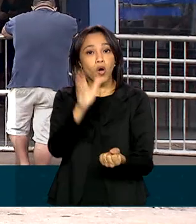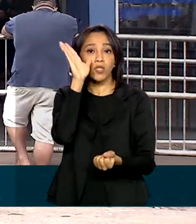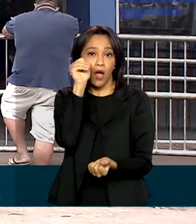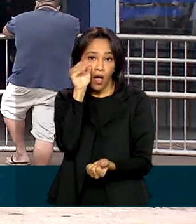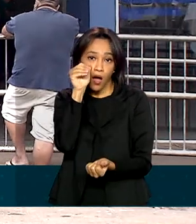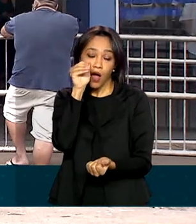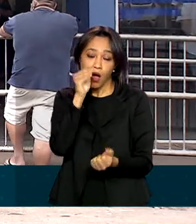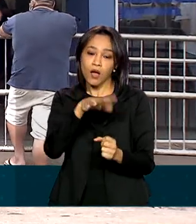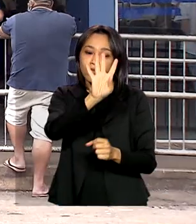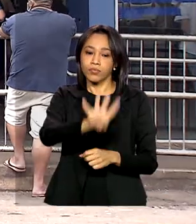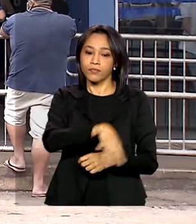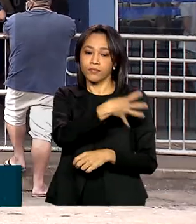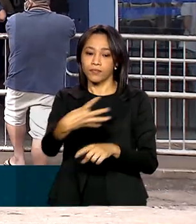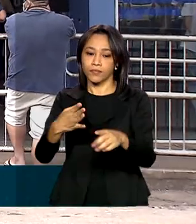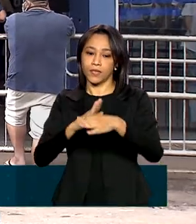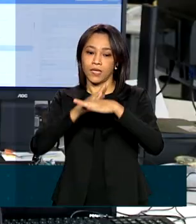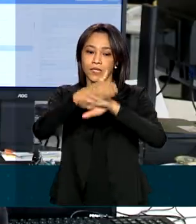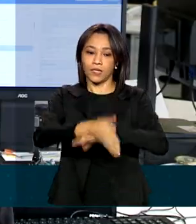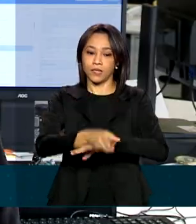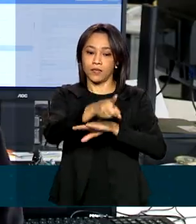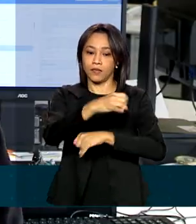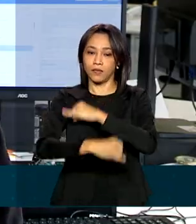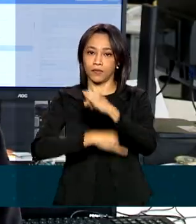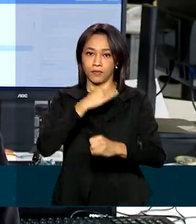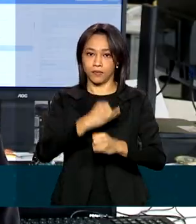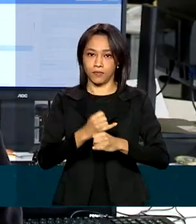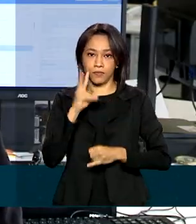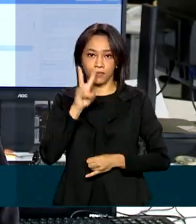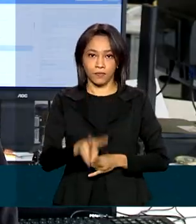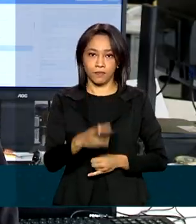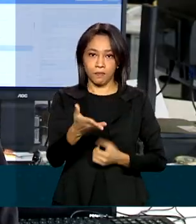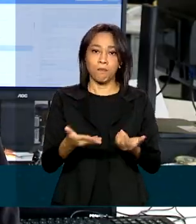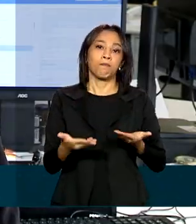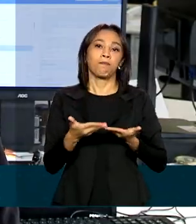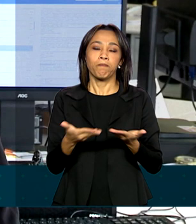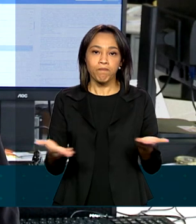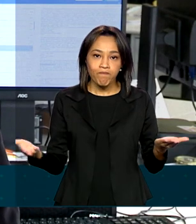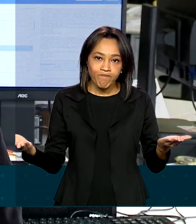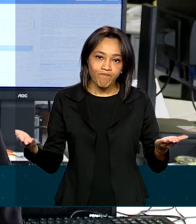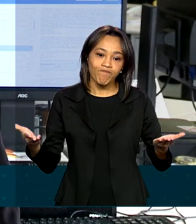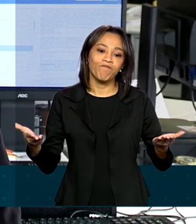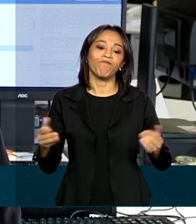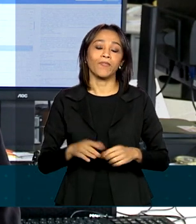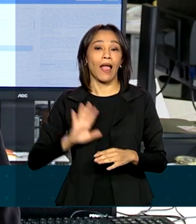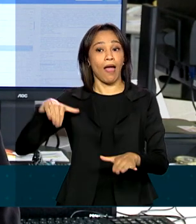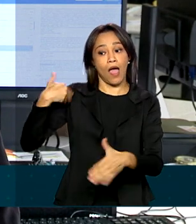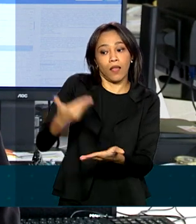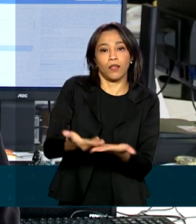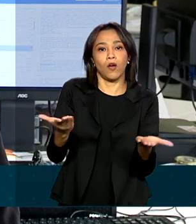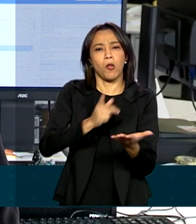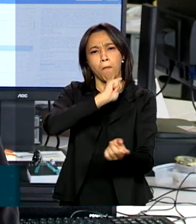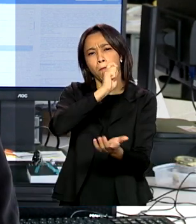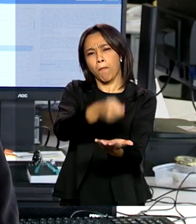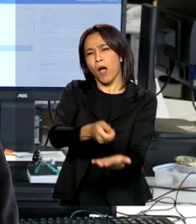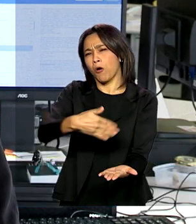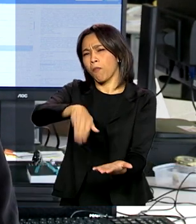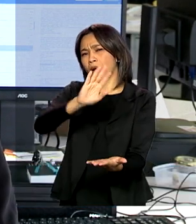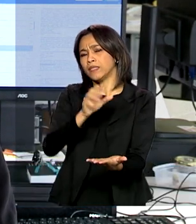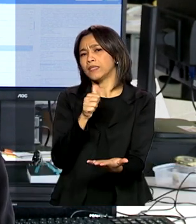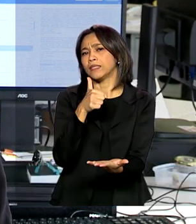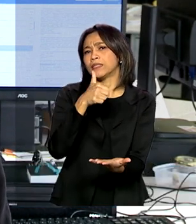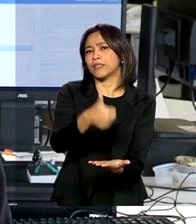tabela no endereço auxílio.caixa.gov.br. Até agora já foram pagos mais de